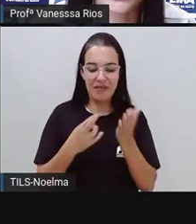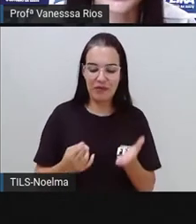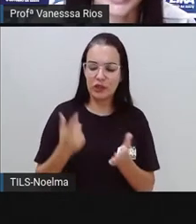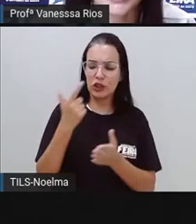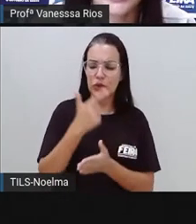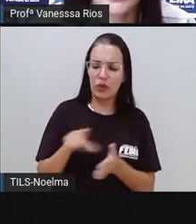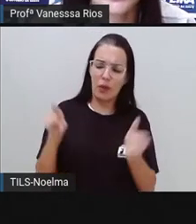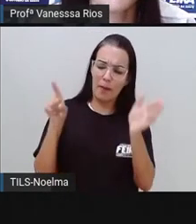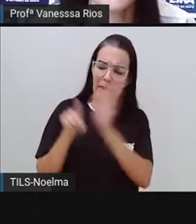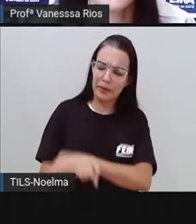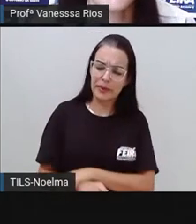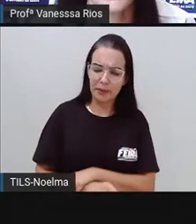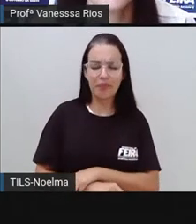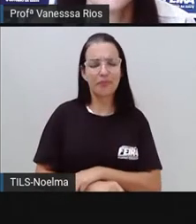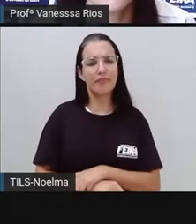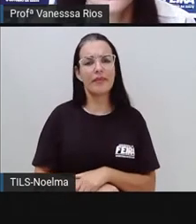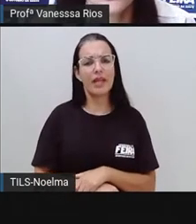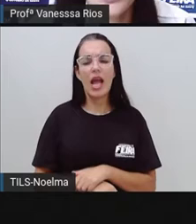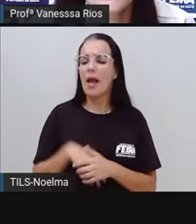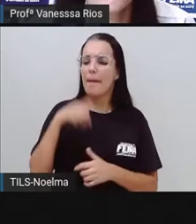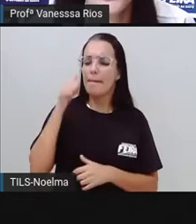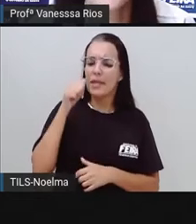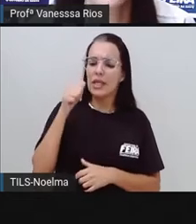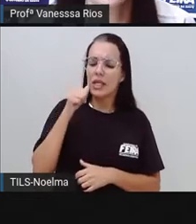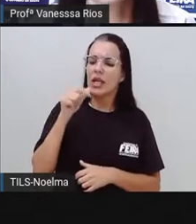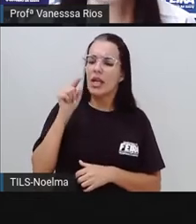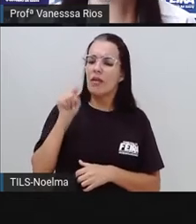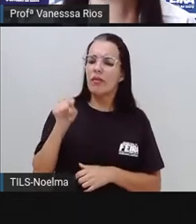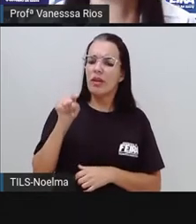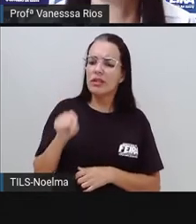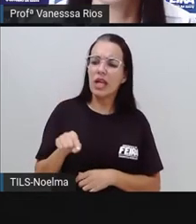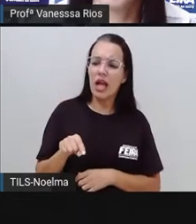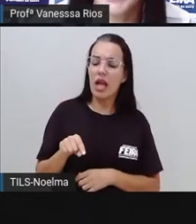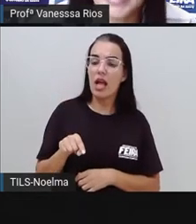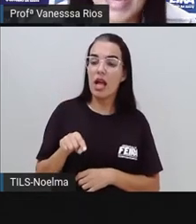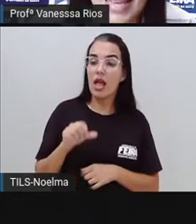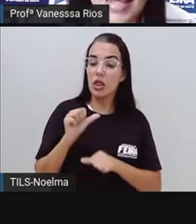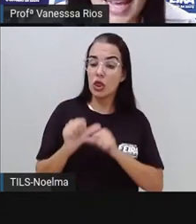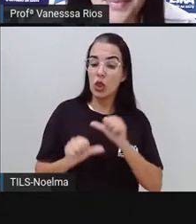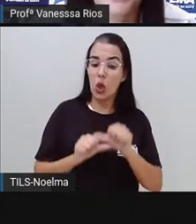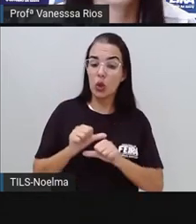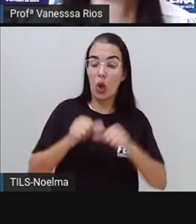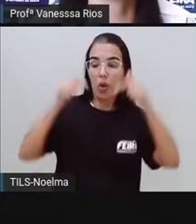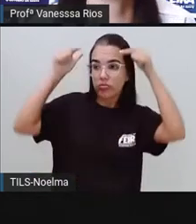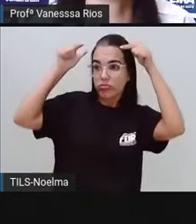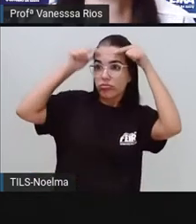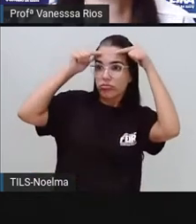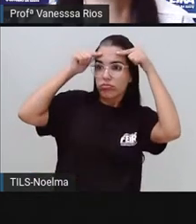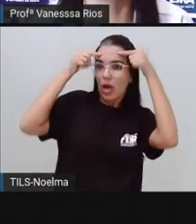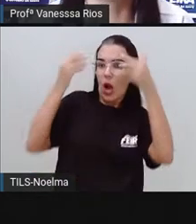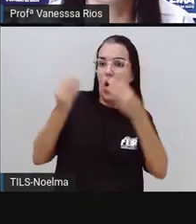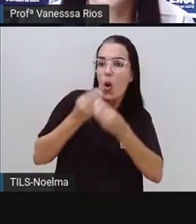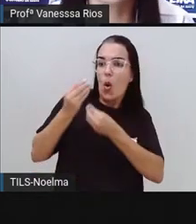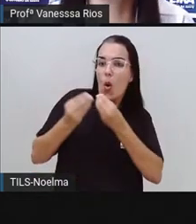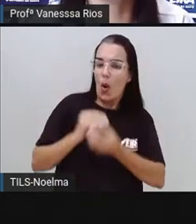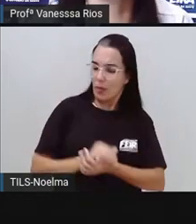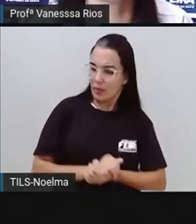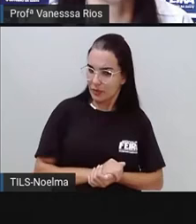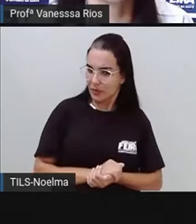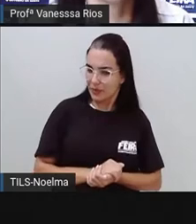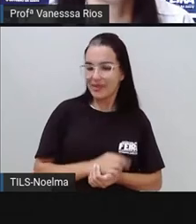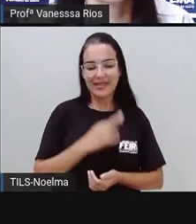pergunta. Emília, quando foi que você se tornou marquesa? E Emília